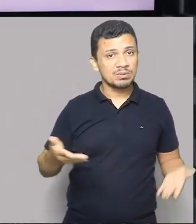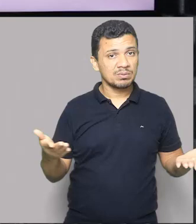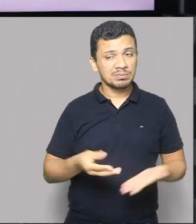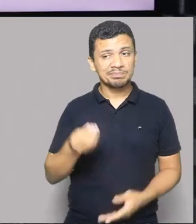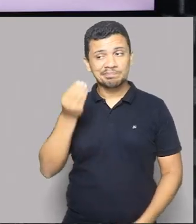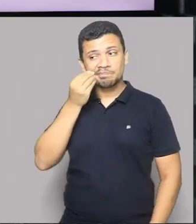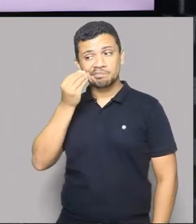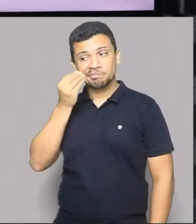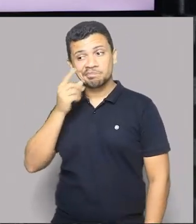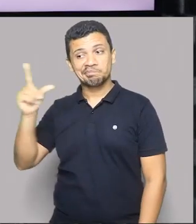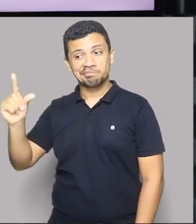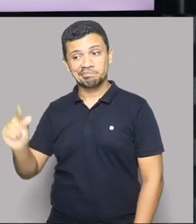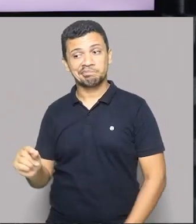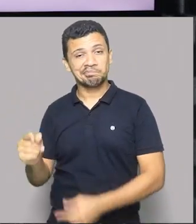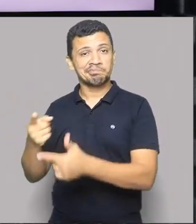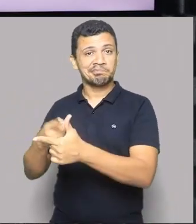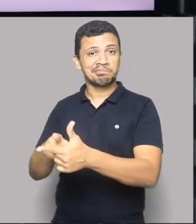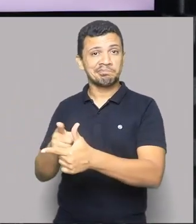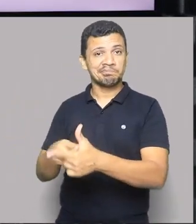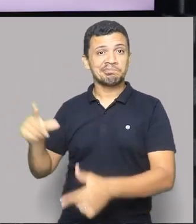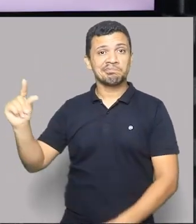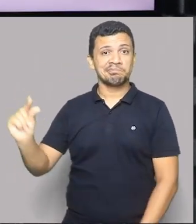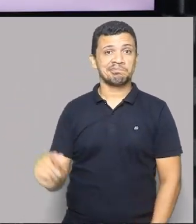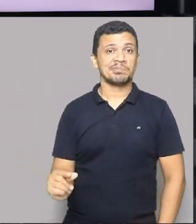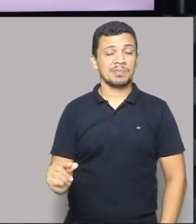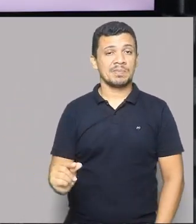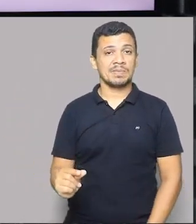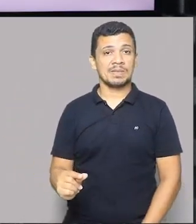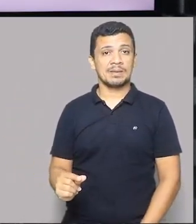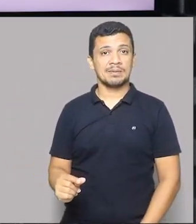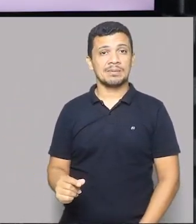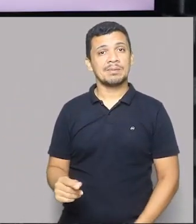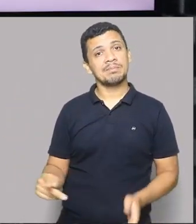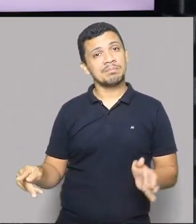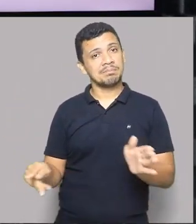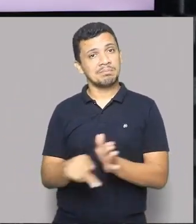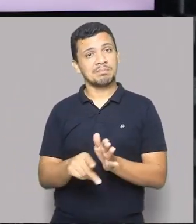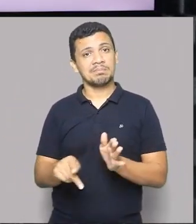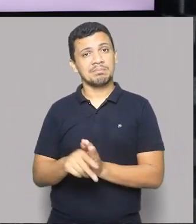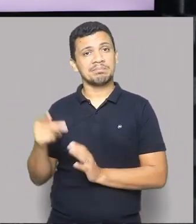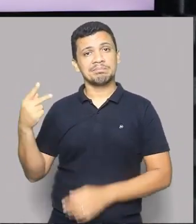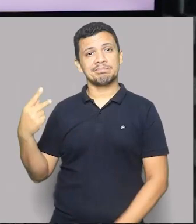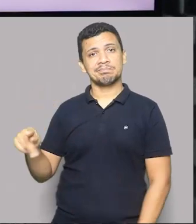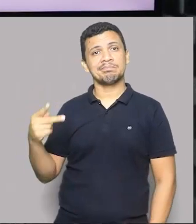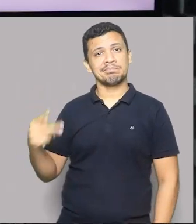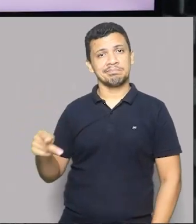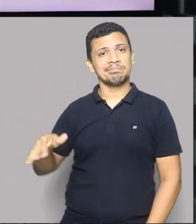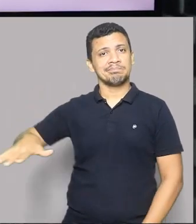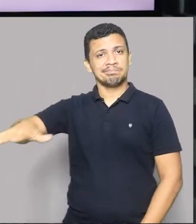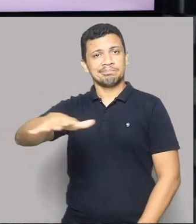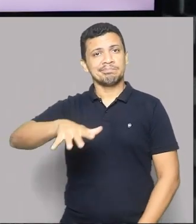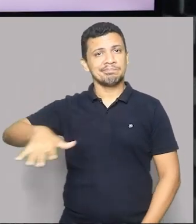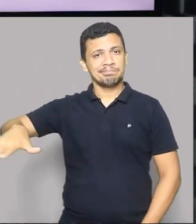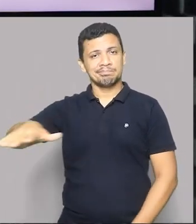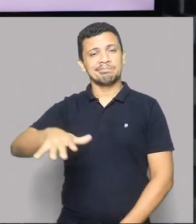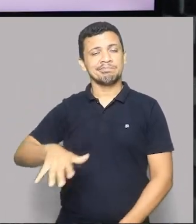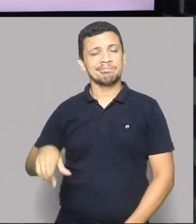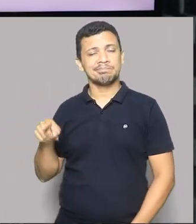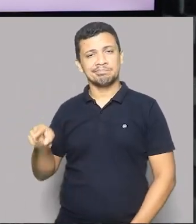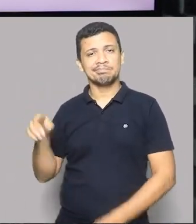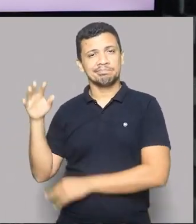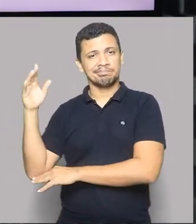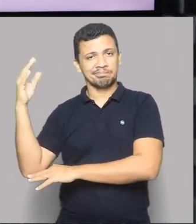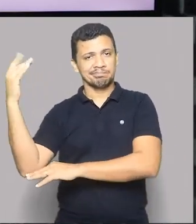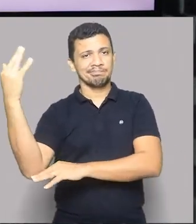diminuir tais problemáticas. É bem típica na floresta amazônica. E aí, nós temos o quê?